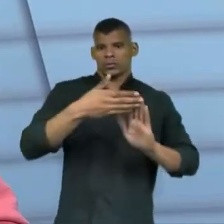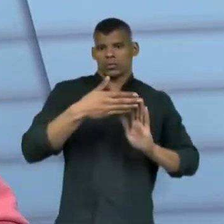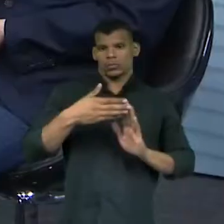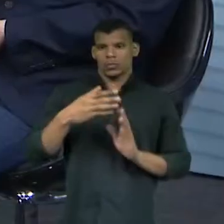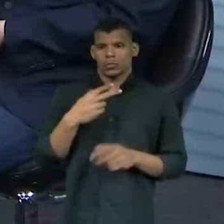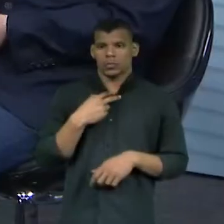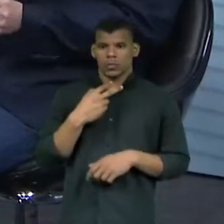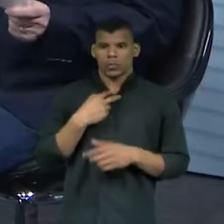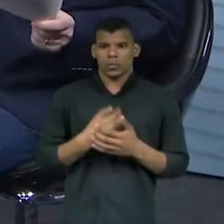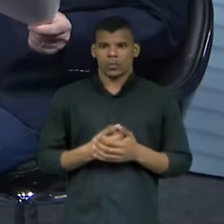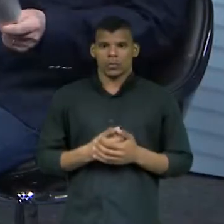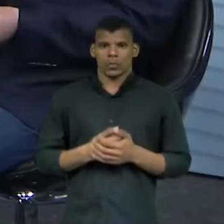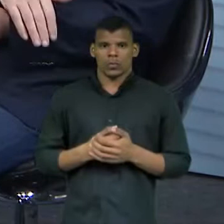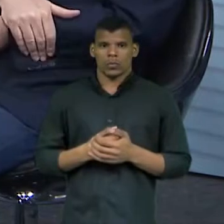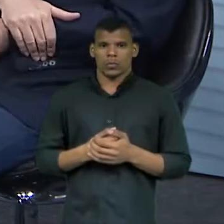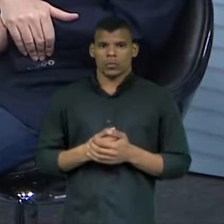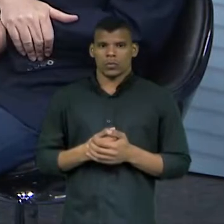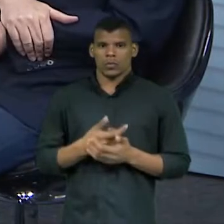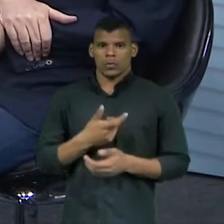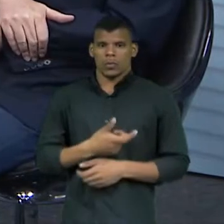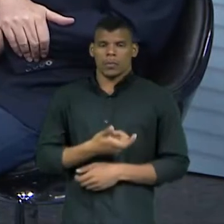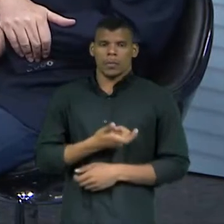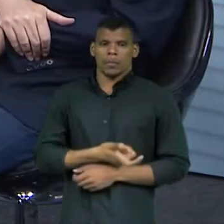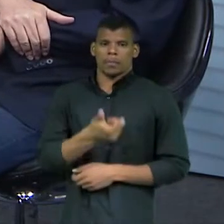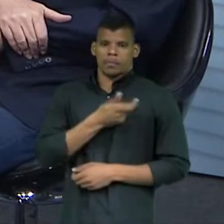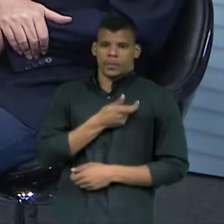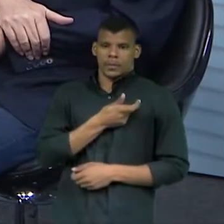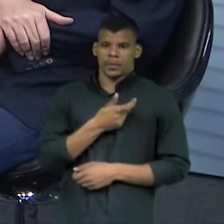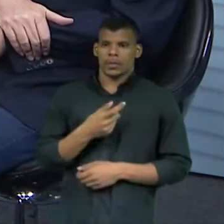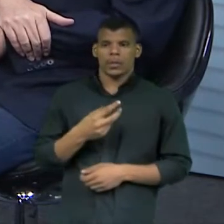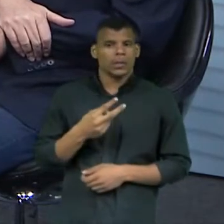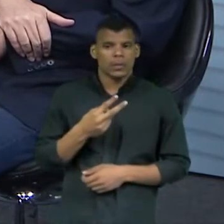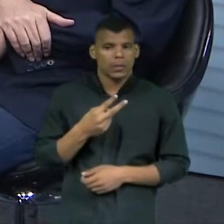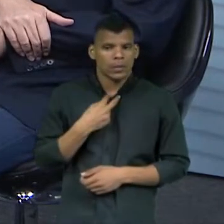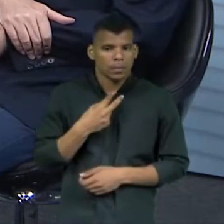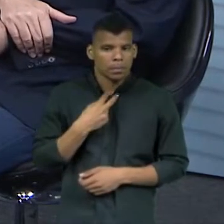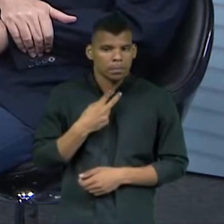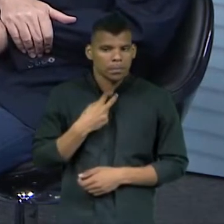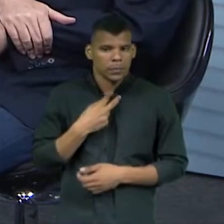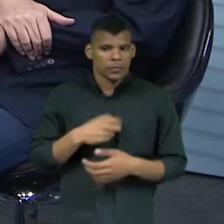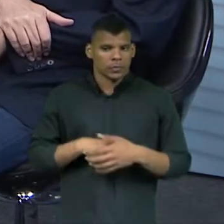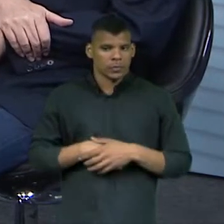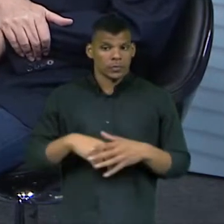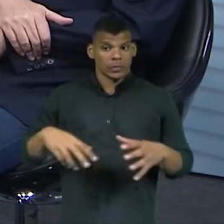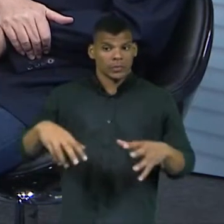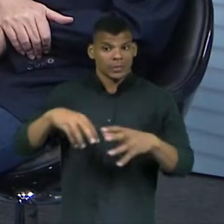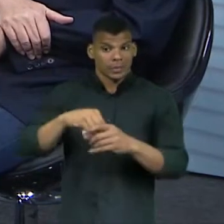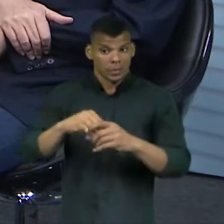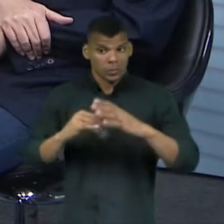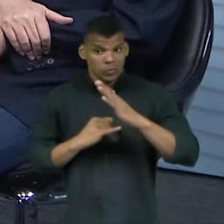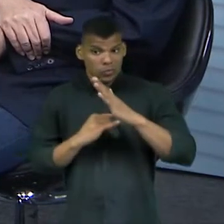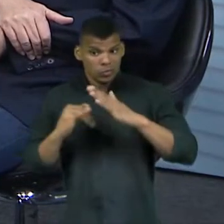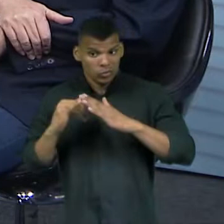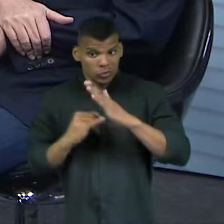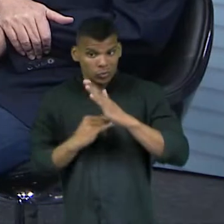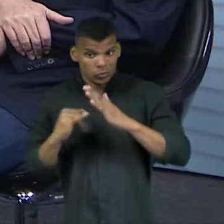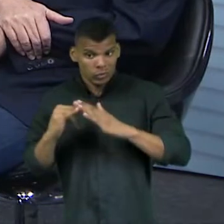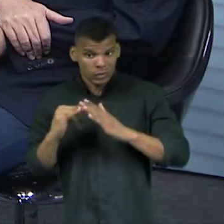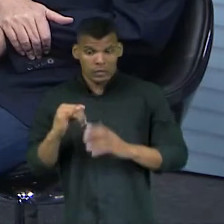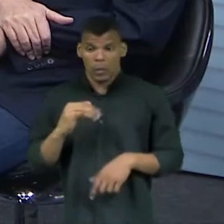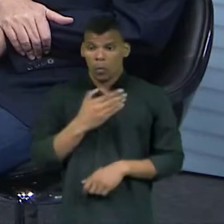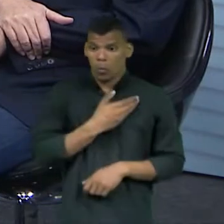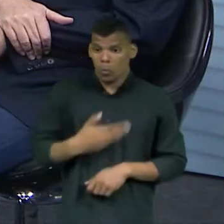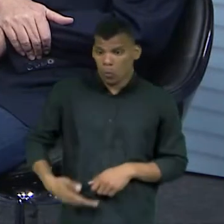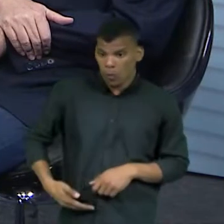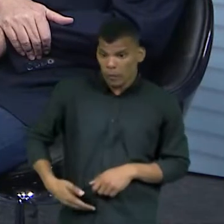dentro da pode usar o bóton do candidato dele? Também não pode usar o Ah, não pode não, doutora? Dentro do órgão da administração pública, o